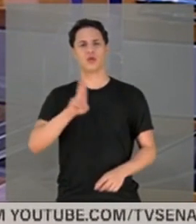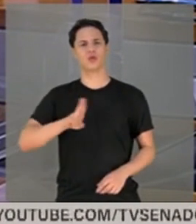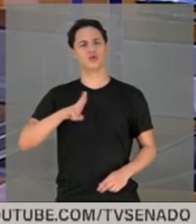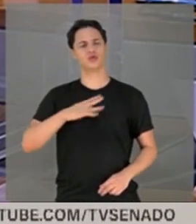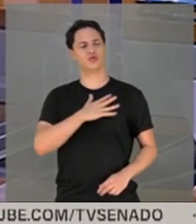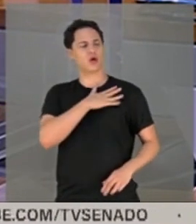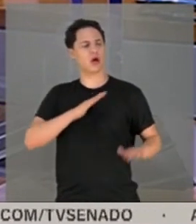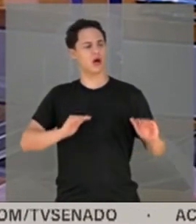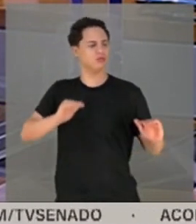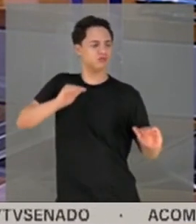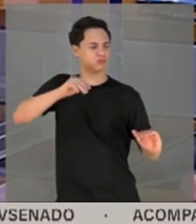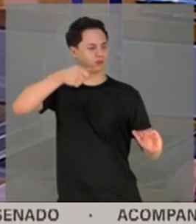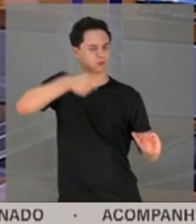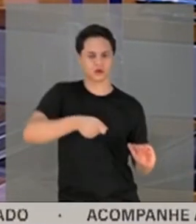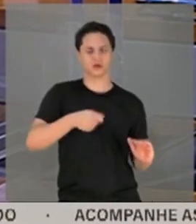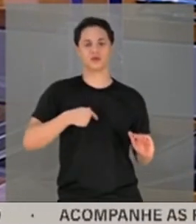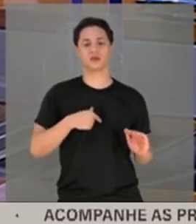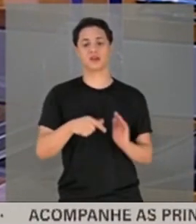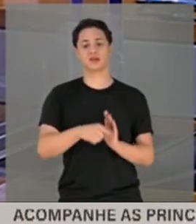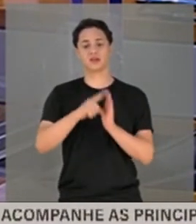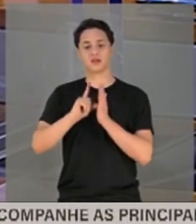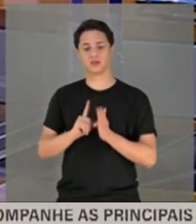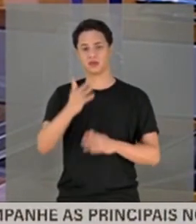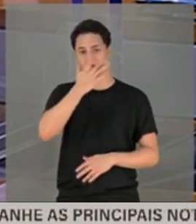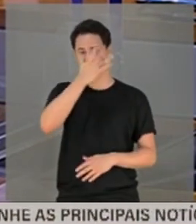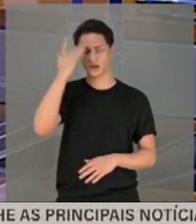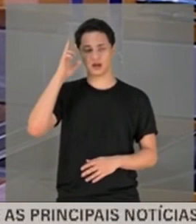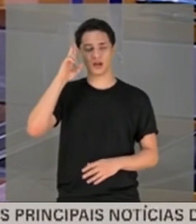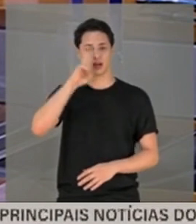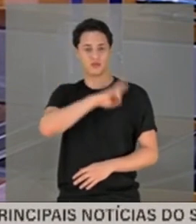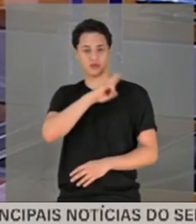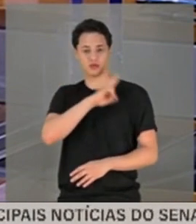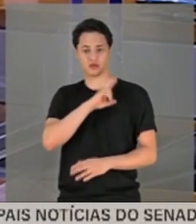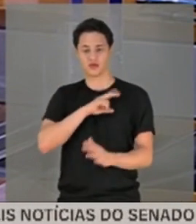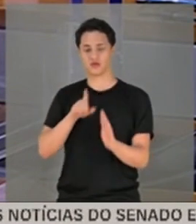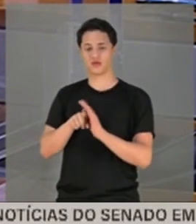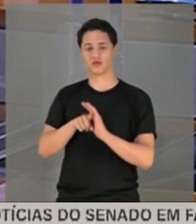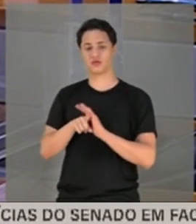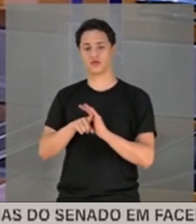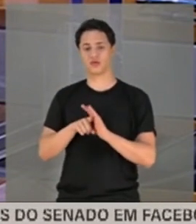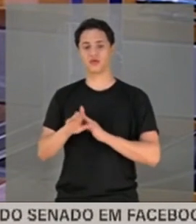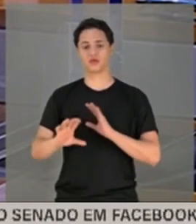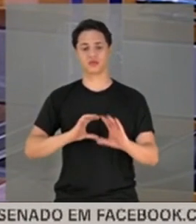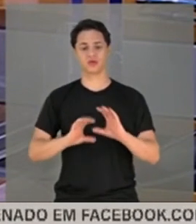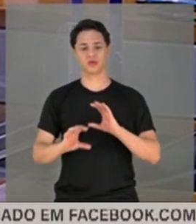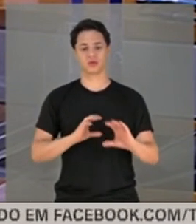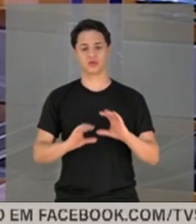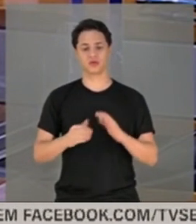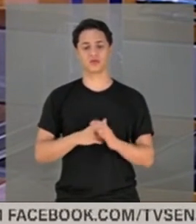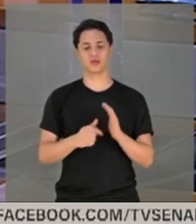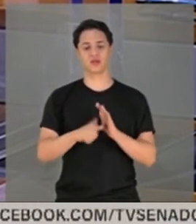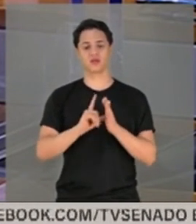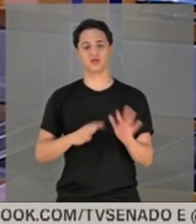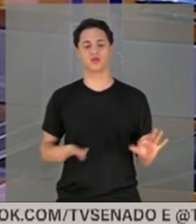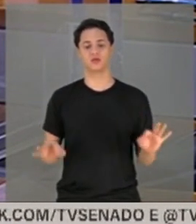por exemplo, aqui, antecipar o responsável pelas investigações por meio de comunicação antes de concluir as